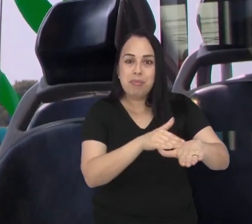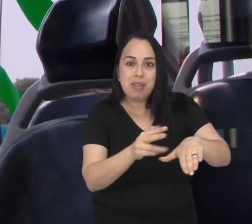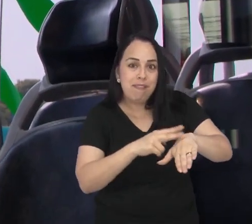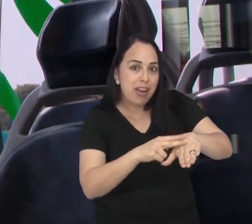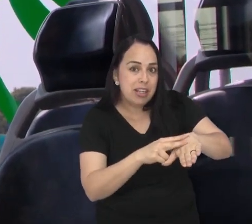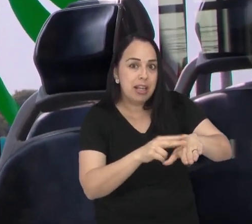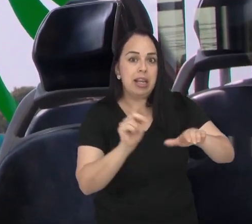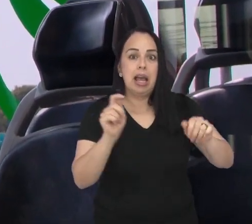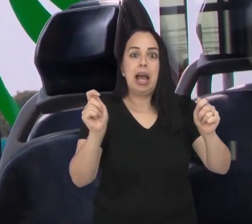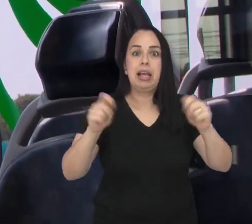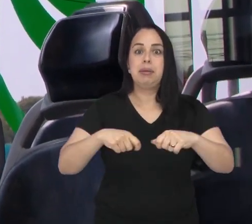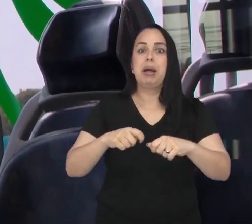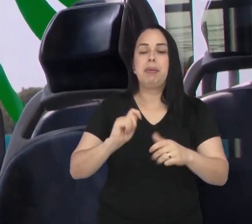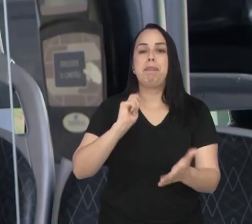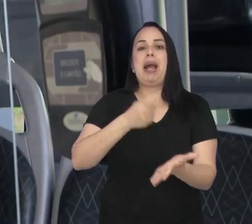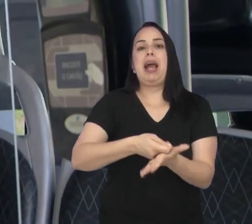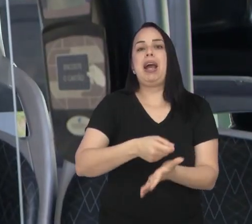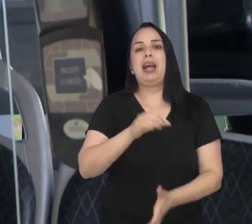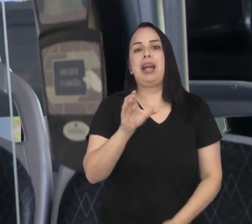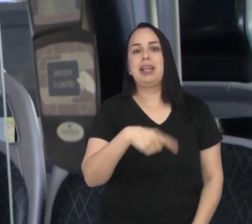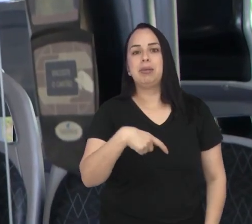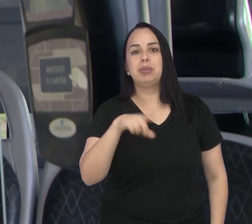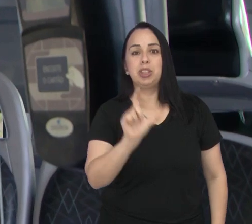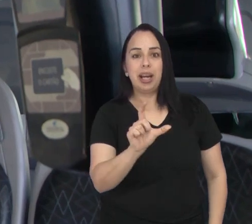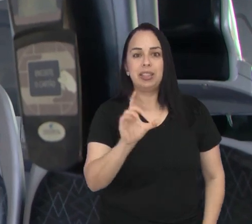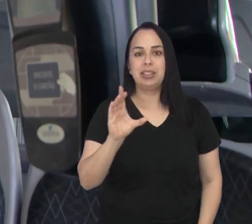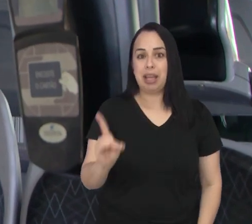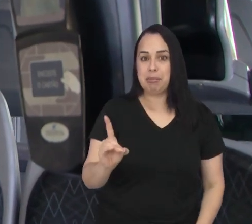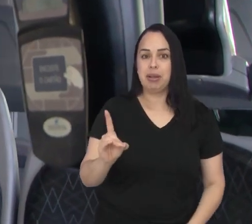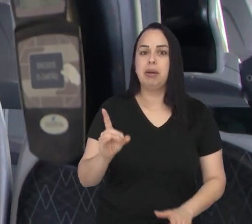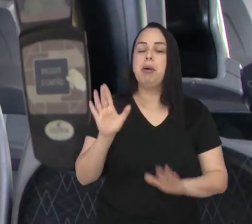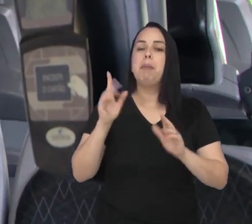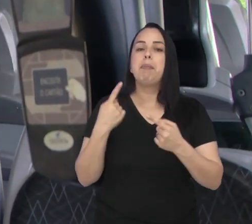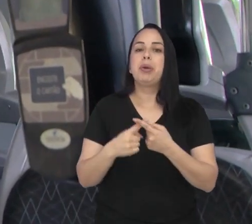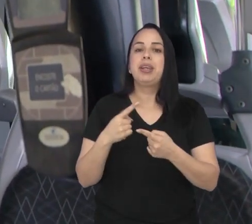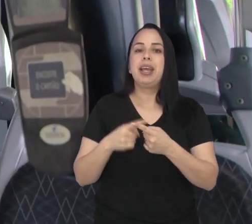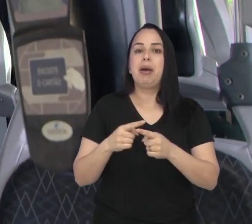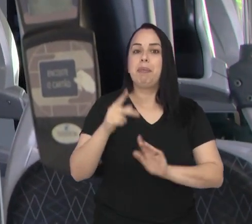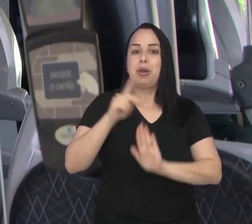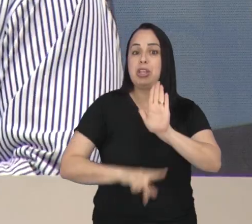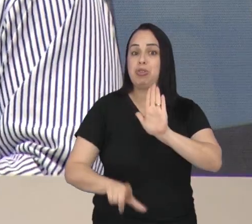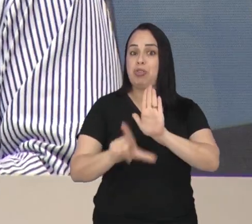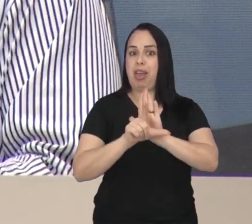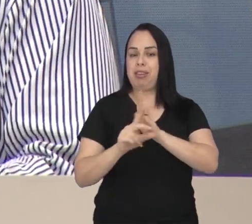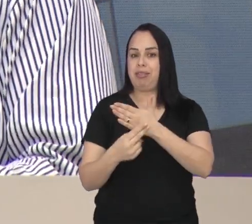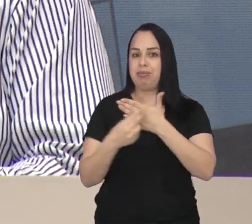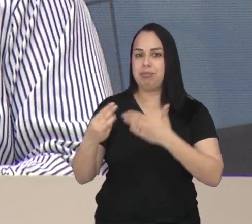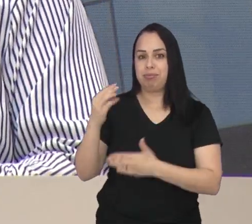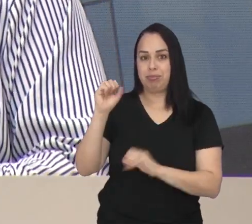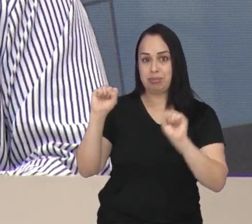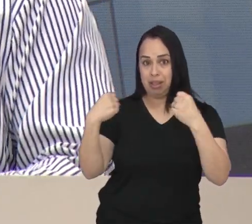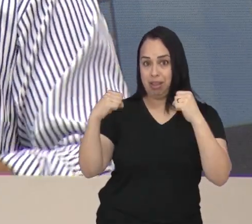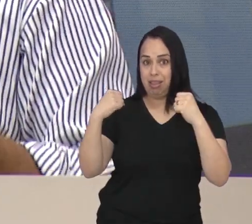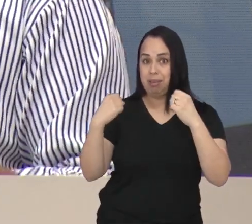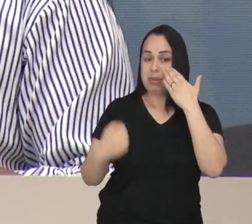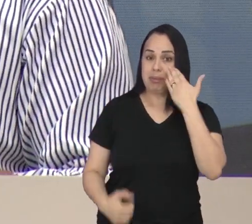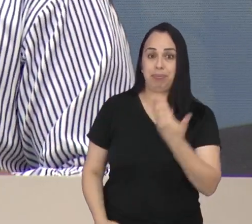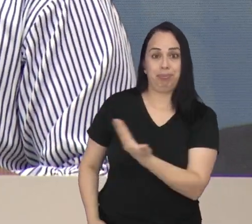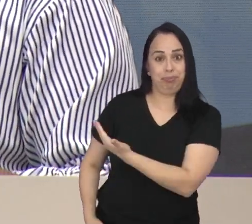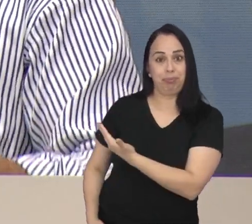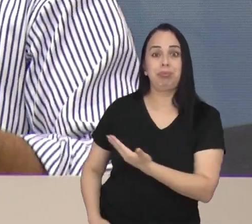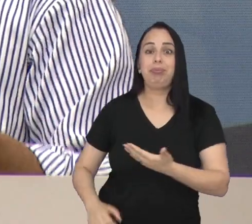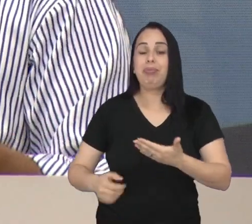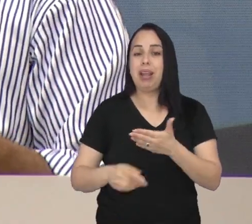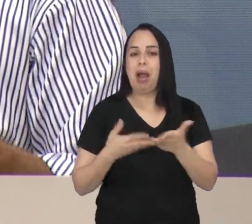cartões de débito e crédito. A medida põe em prática um projeto de lei aprovado na Câmara de Autoria do Vereador Marcão da